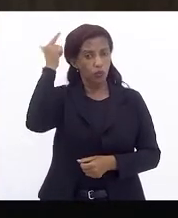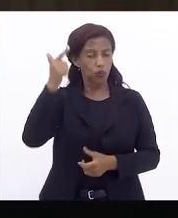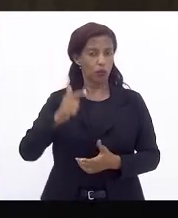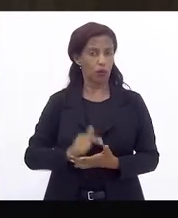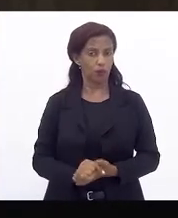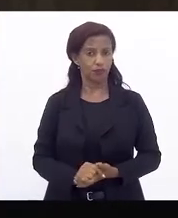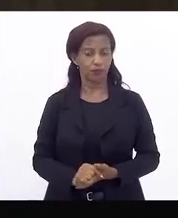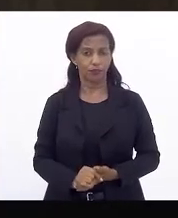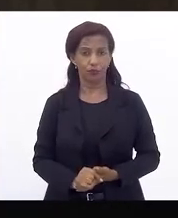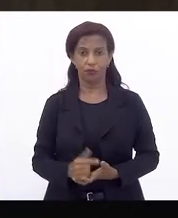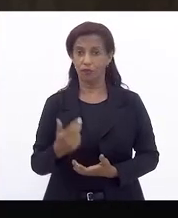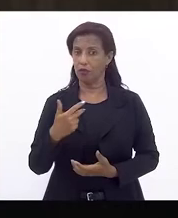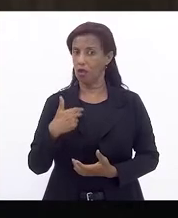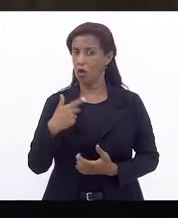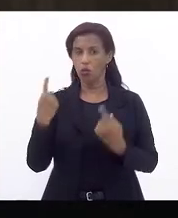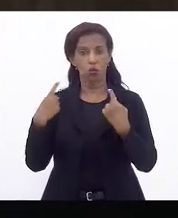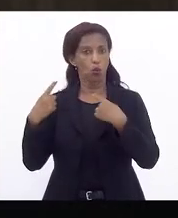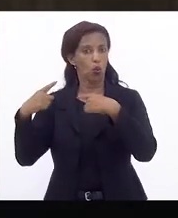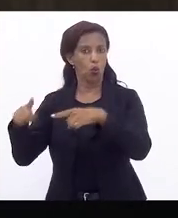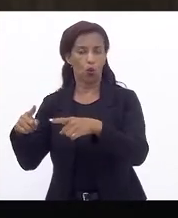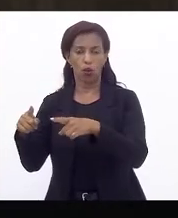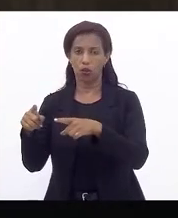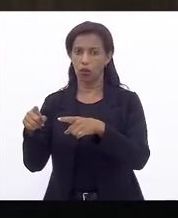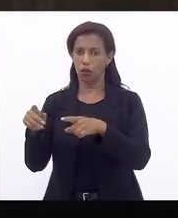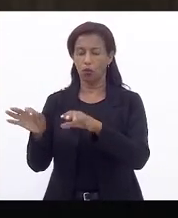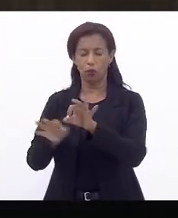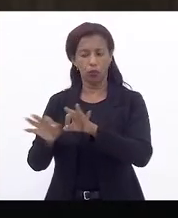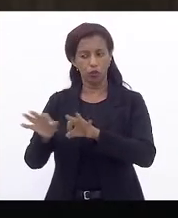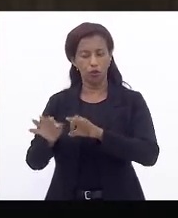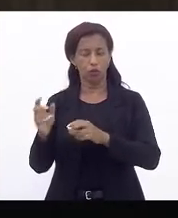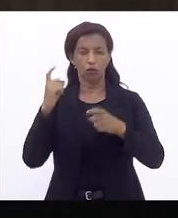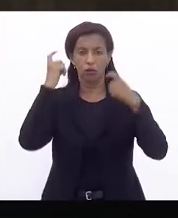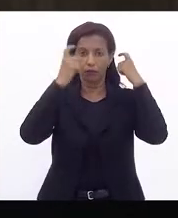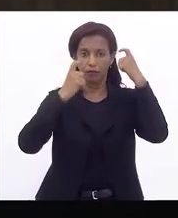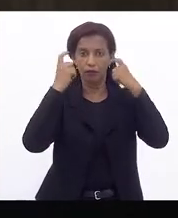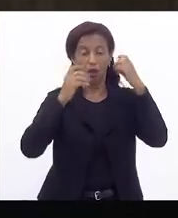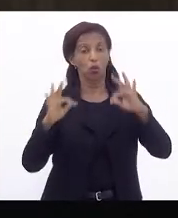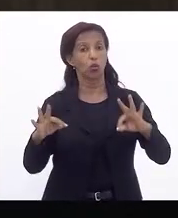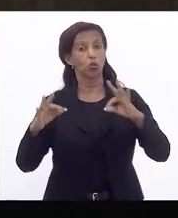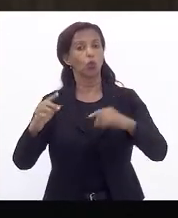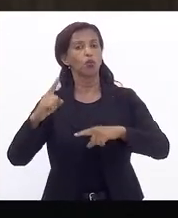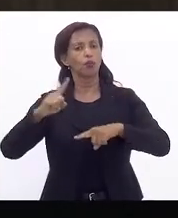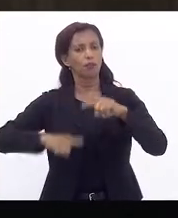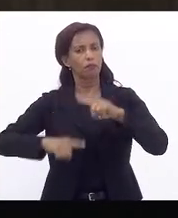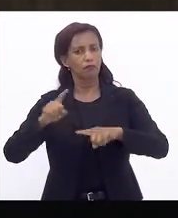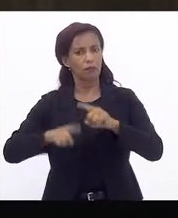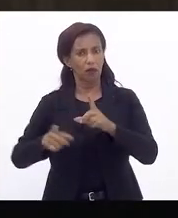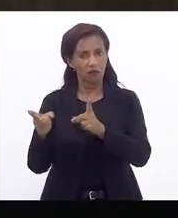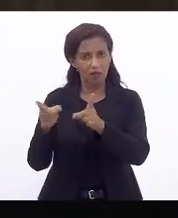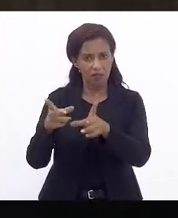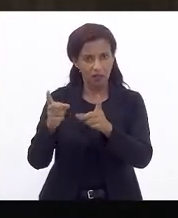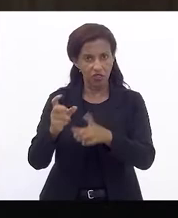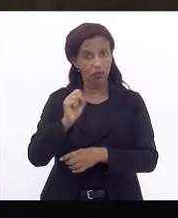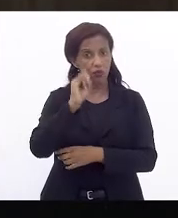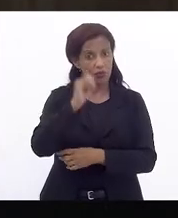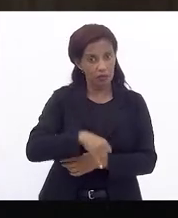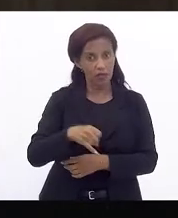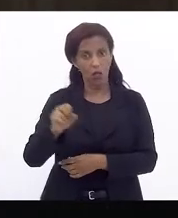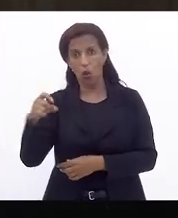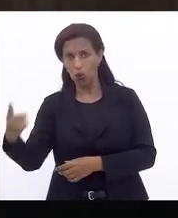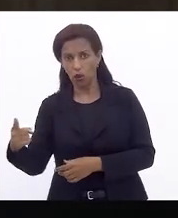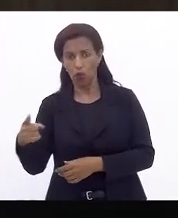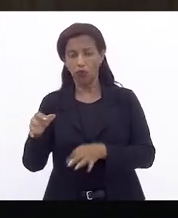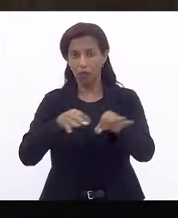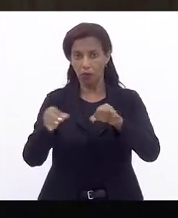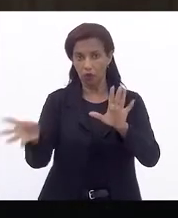Márcio Pacheco, eu não sou radicalmente contra o seu projeto, eu só vejo a preocupação seguinte, todo o material vai ser comercializado lá? Sim ou não? Está claro no projeto?